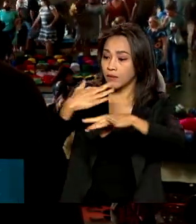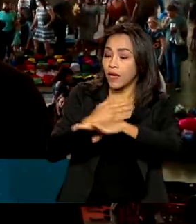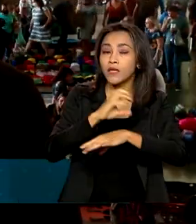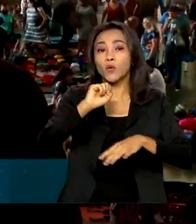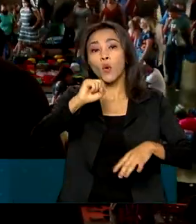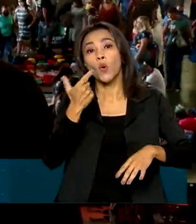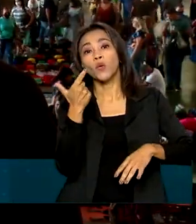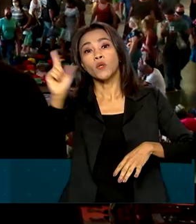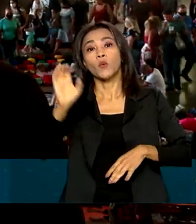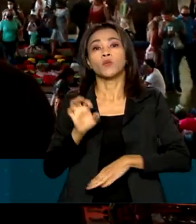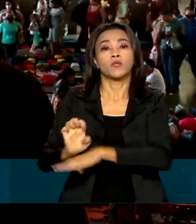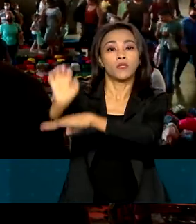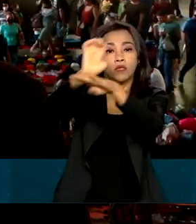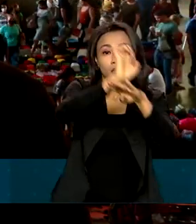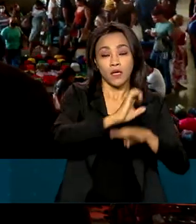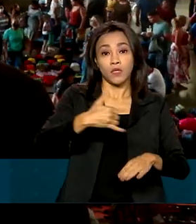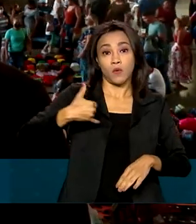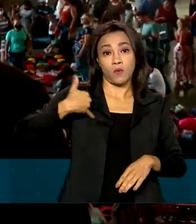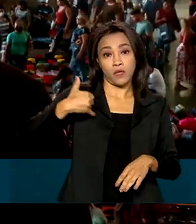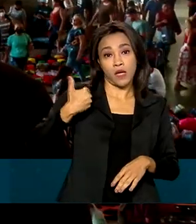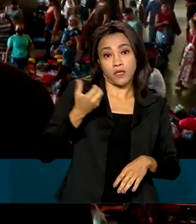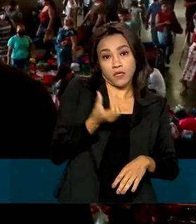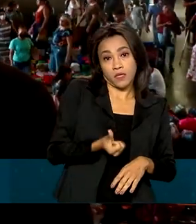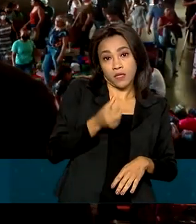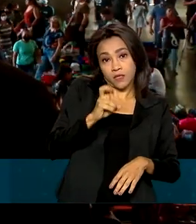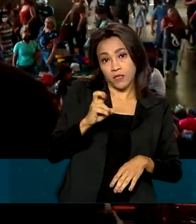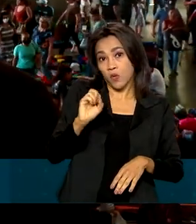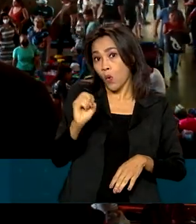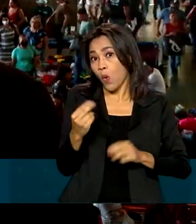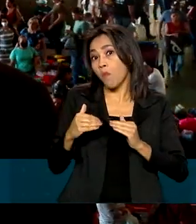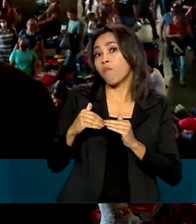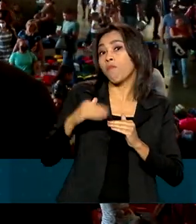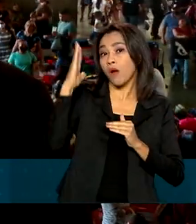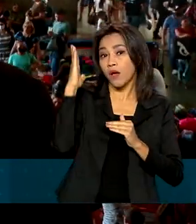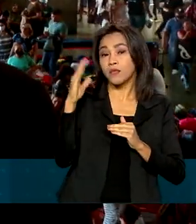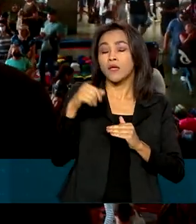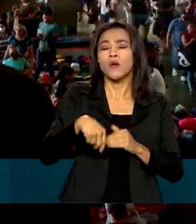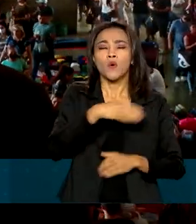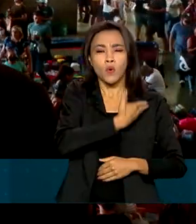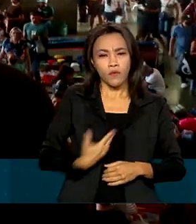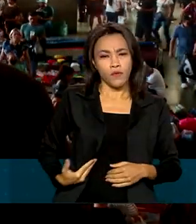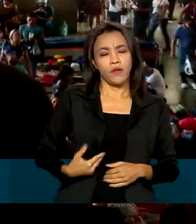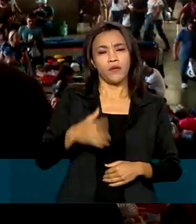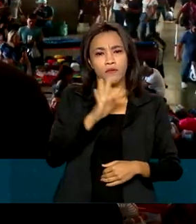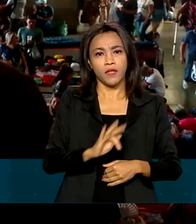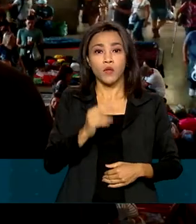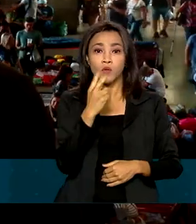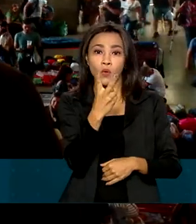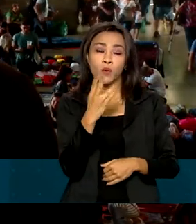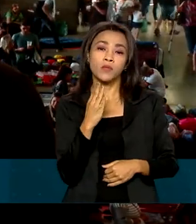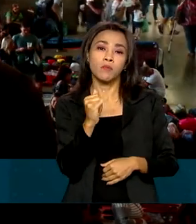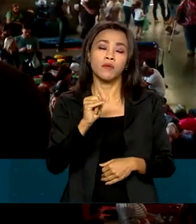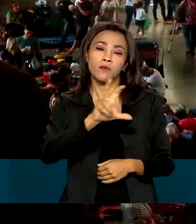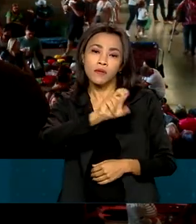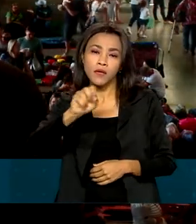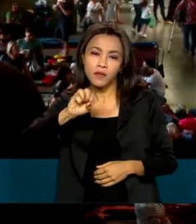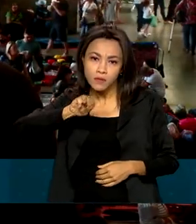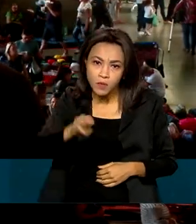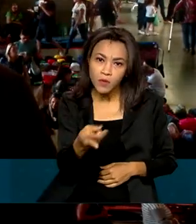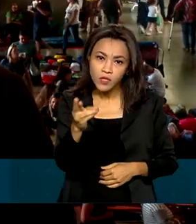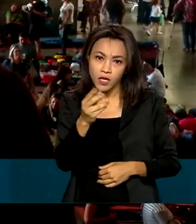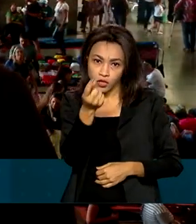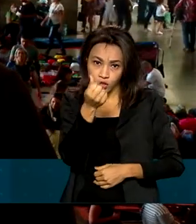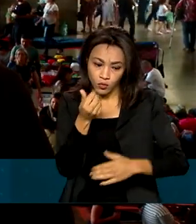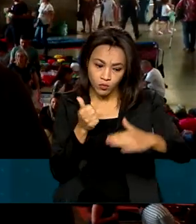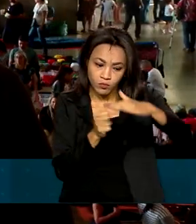idosos. Com 65 anos ou mais, a União vai disponibilizar 2 bilhões e 500 milhões de reais a estados,